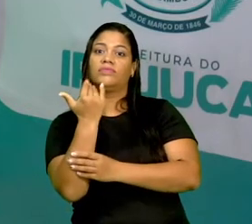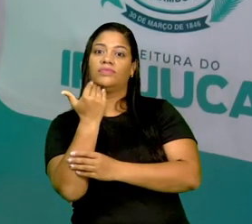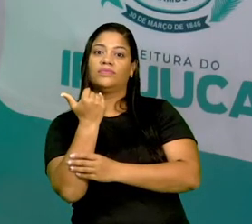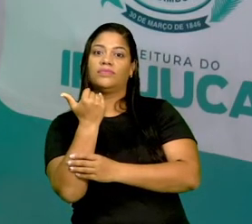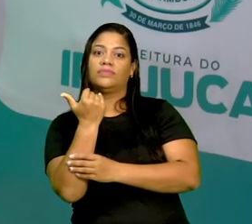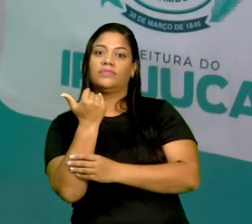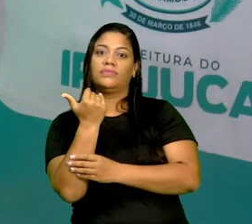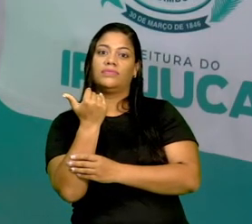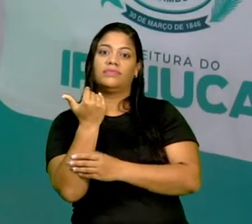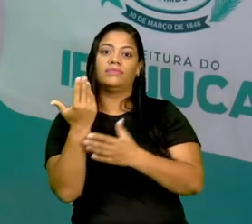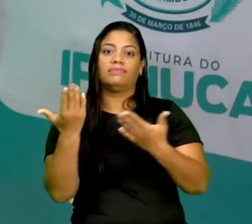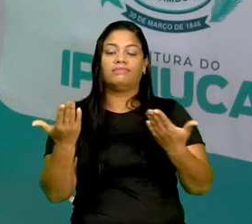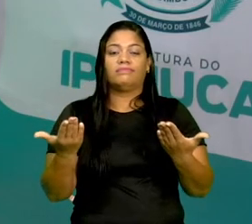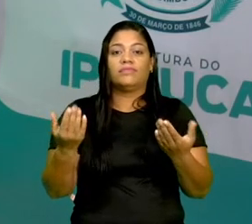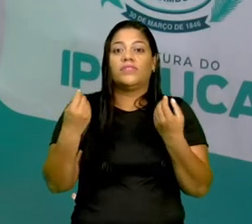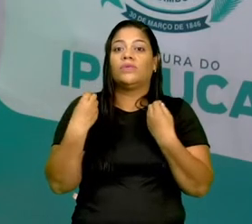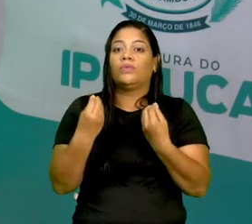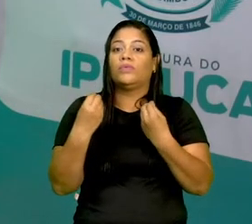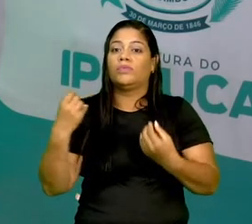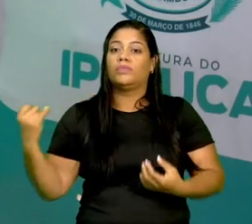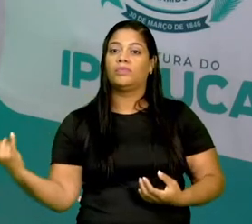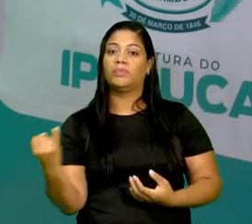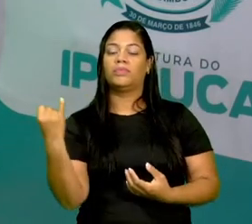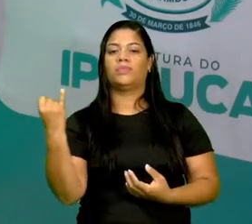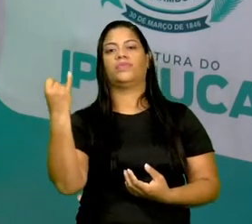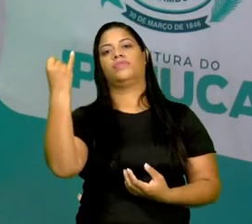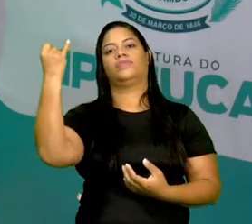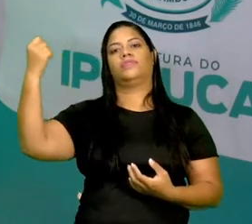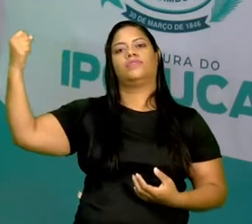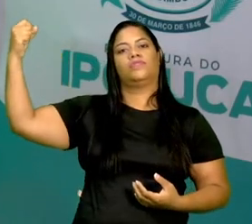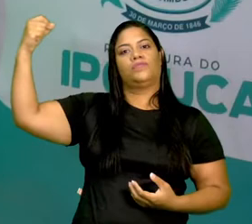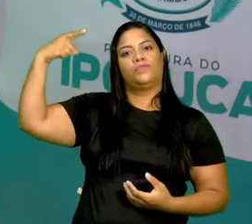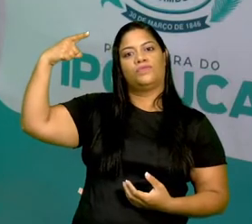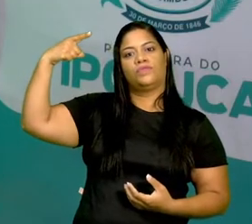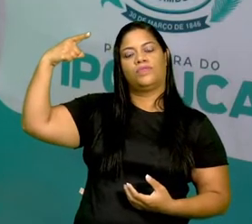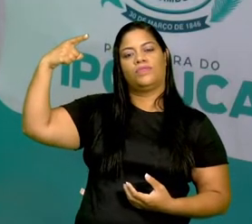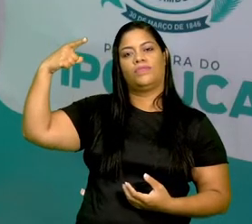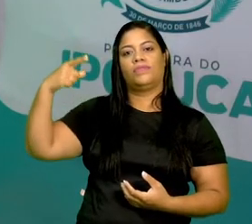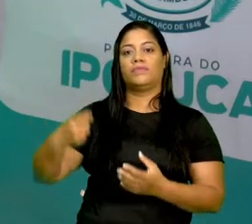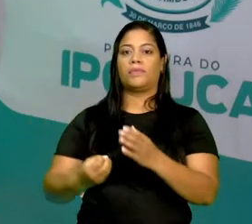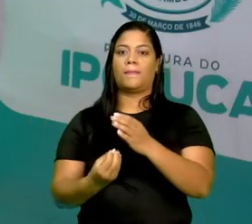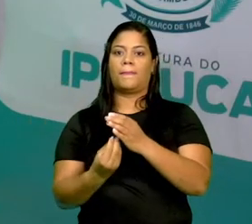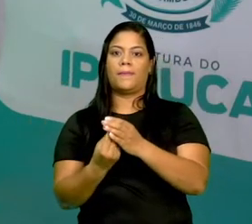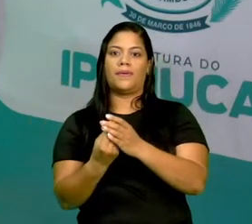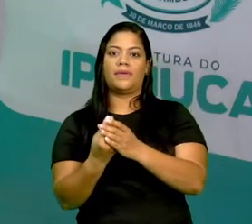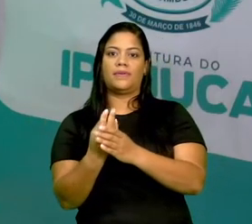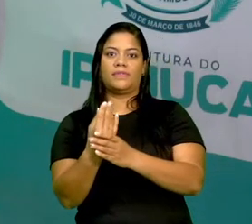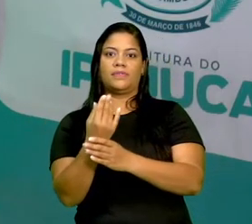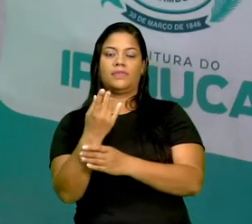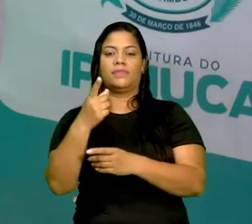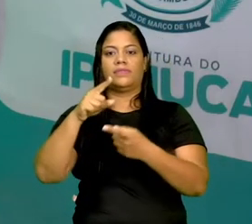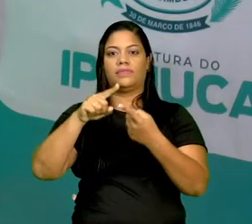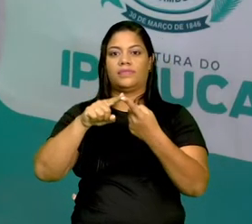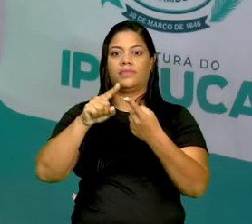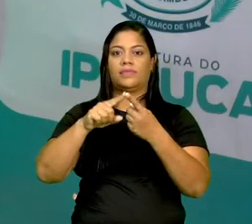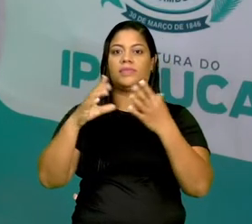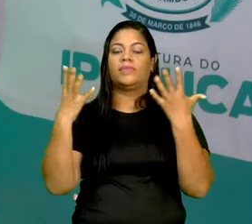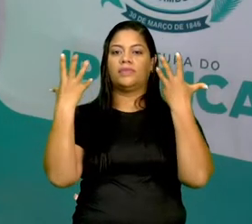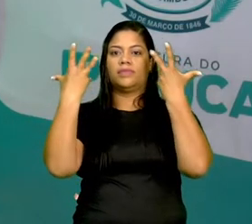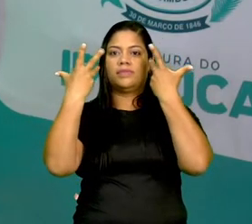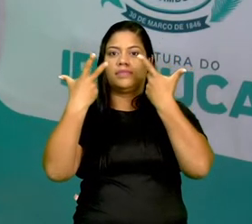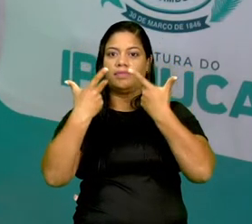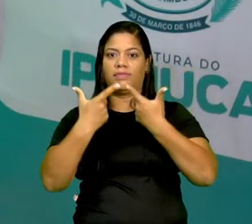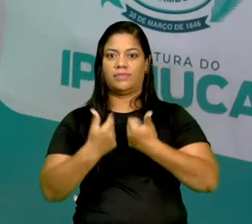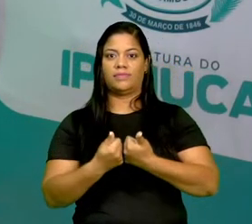nosso ambiente. Então, vejam a importância do sol para as plantas e também para os animais